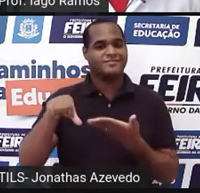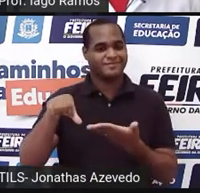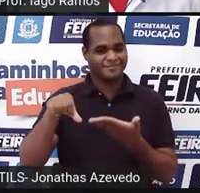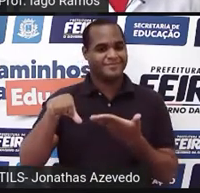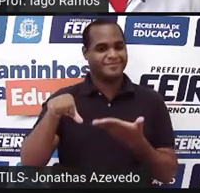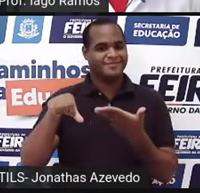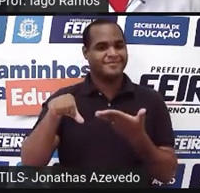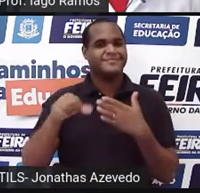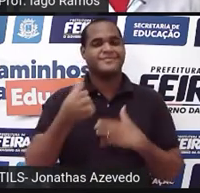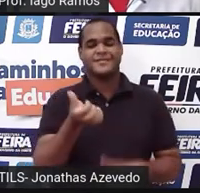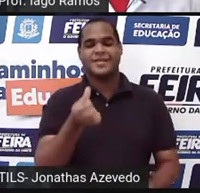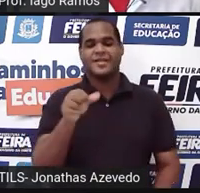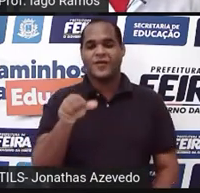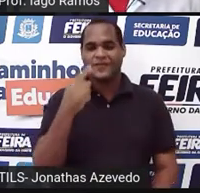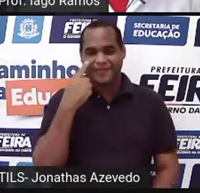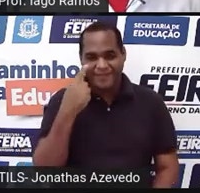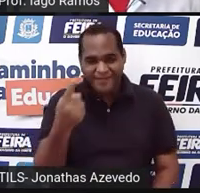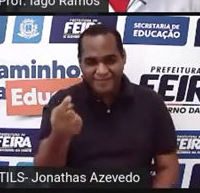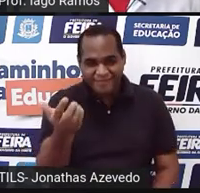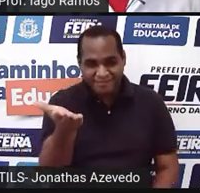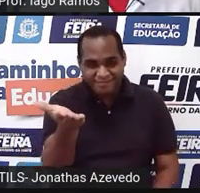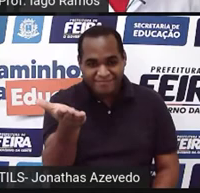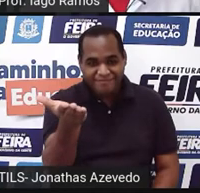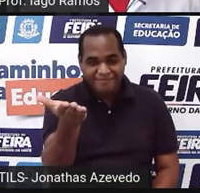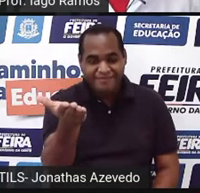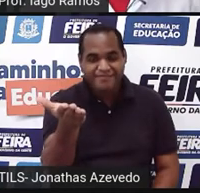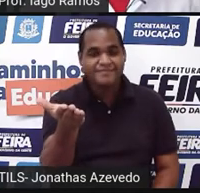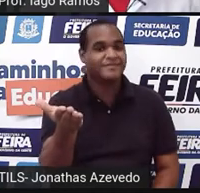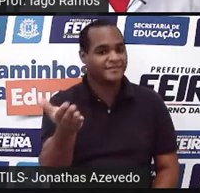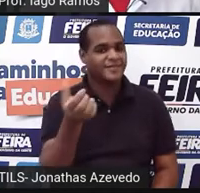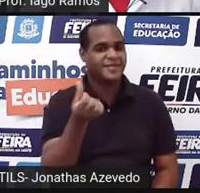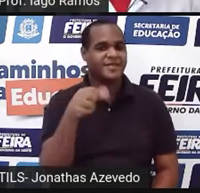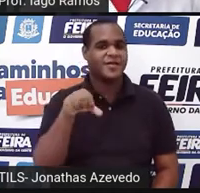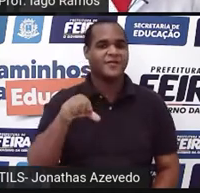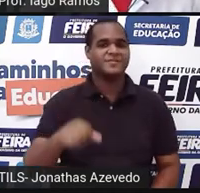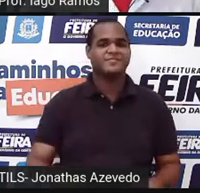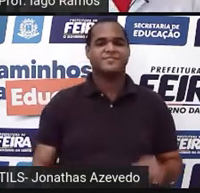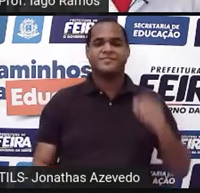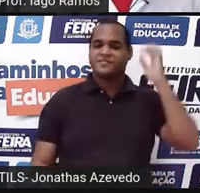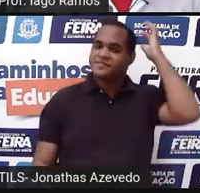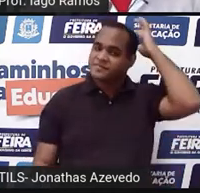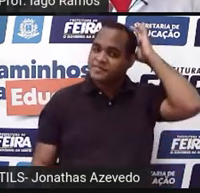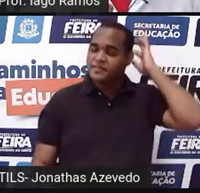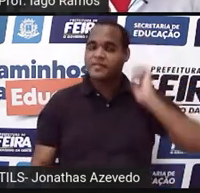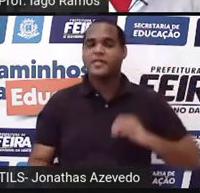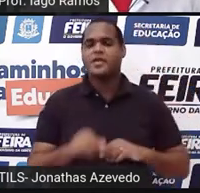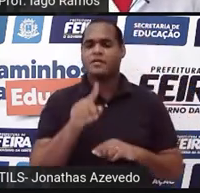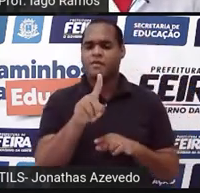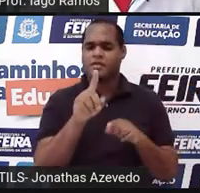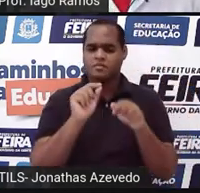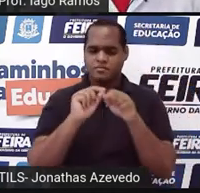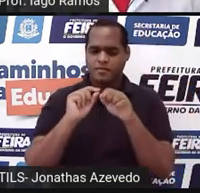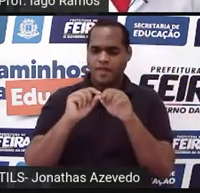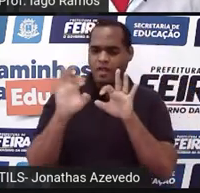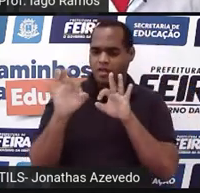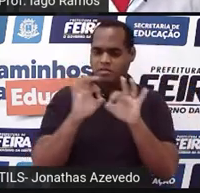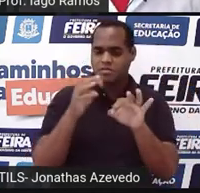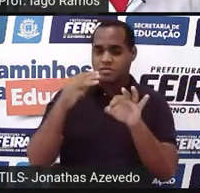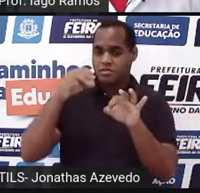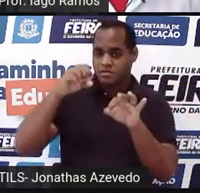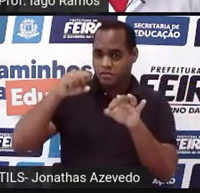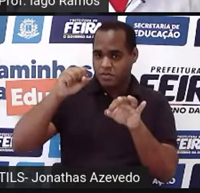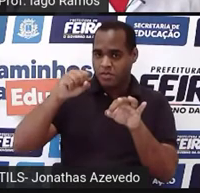47 mais 22 igual a 69, mas você fez antes dos 30